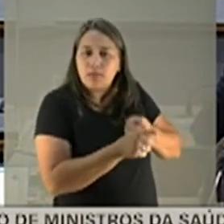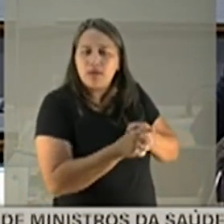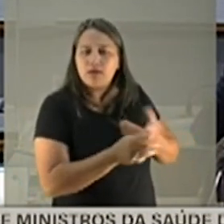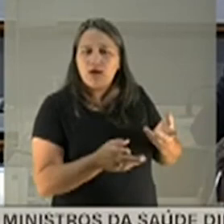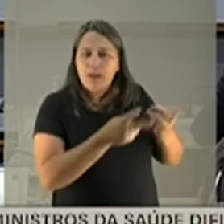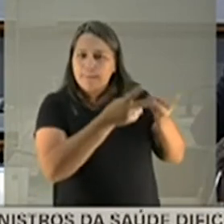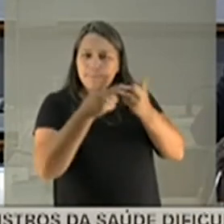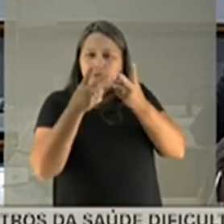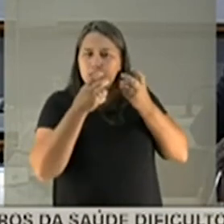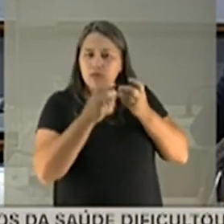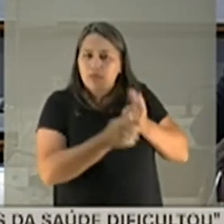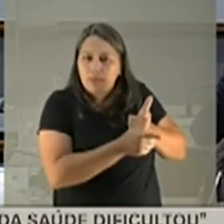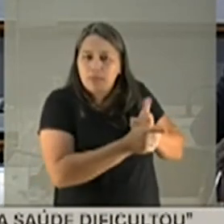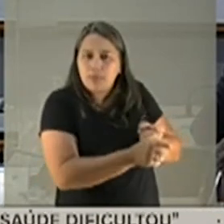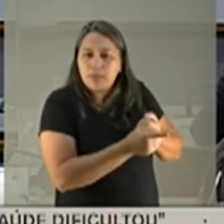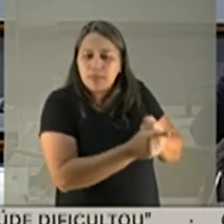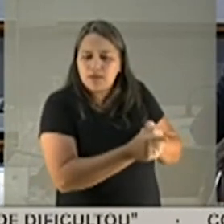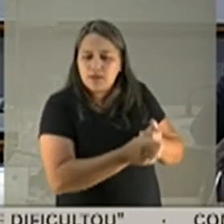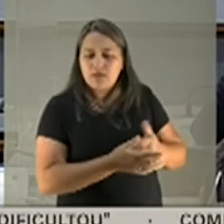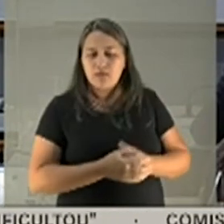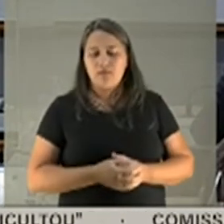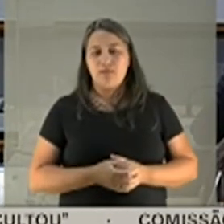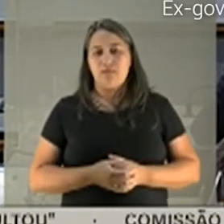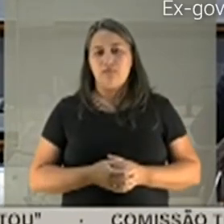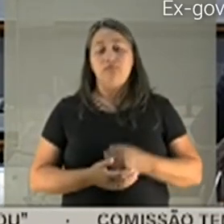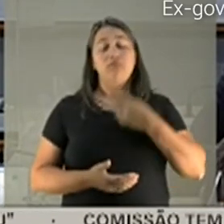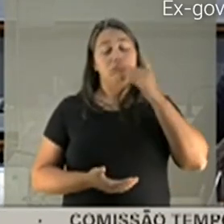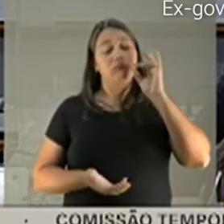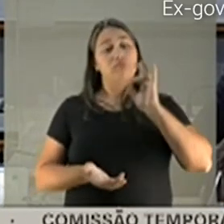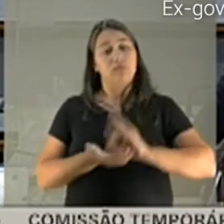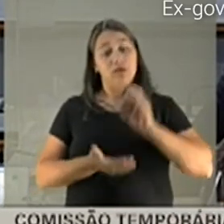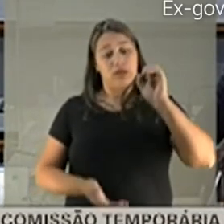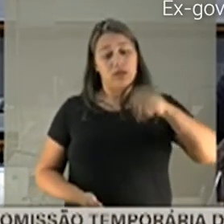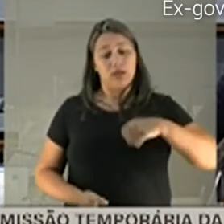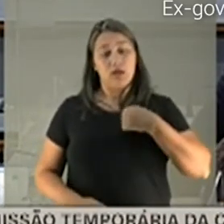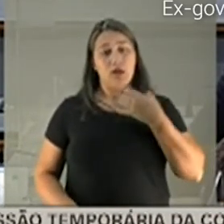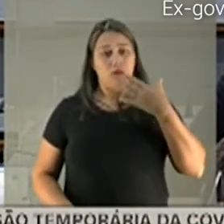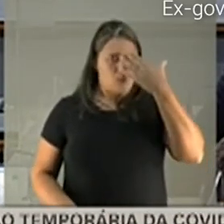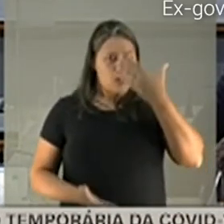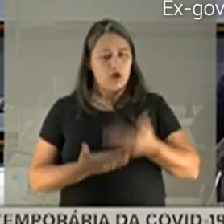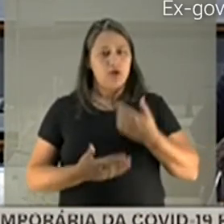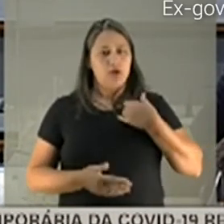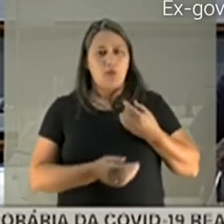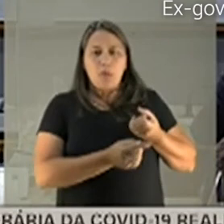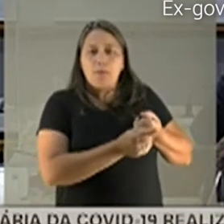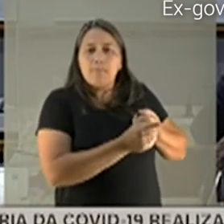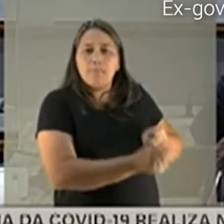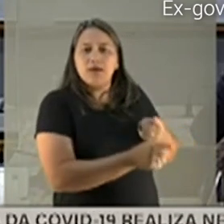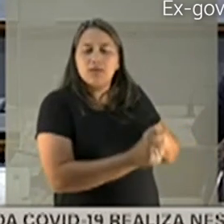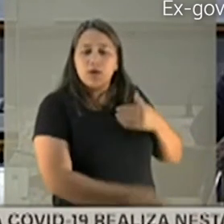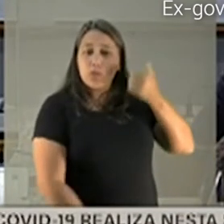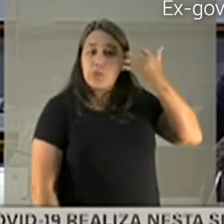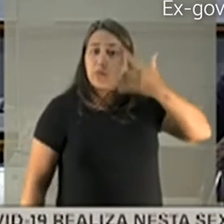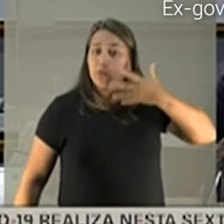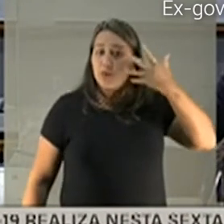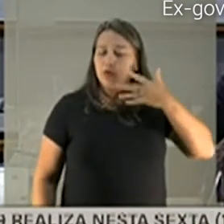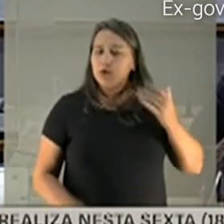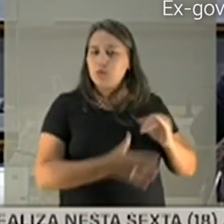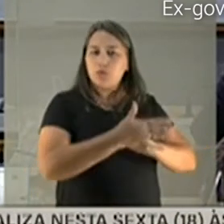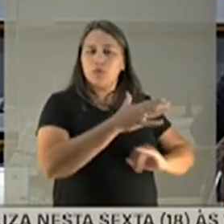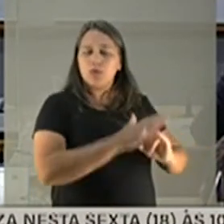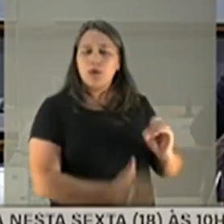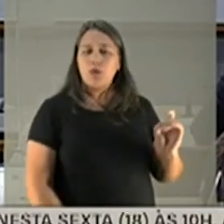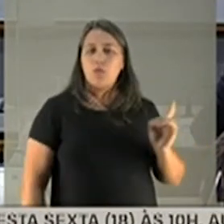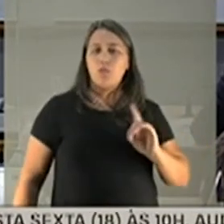sobre a perseguição? Reafirmo que considero-me perseguido politicamente por uma instituição que não